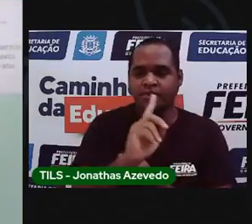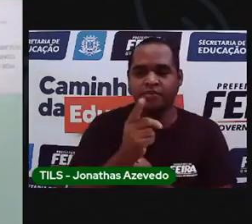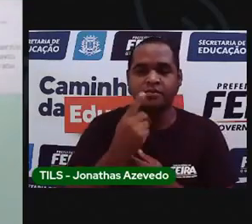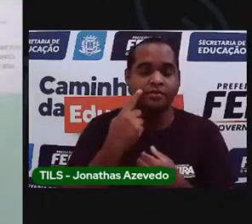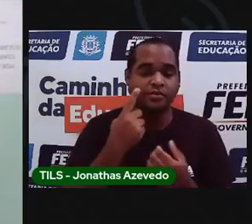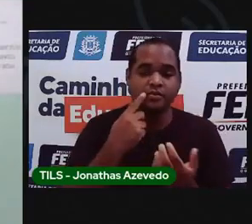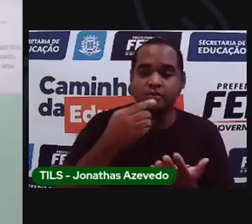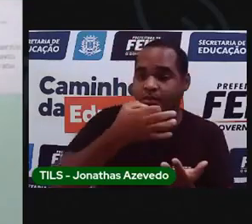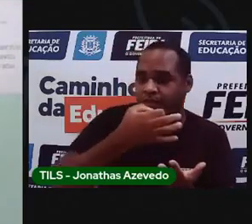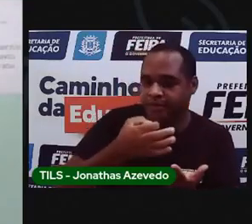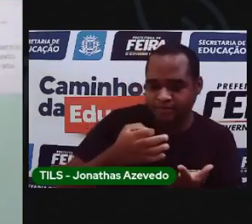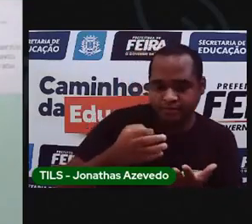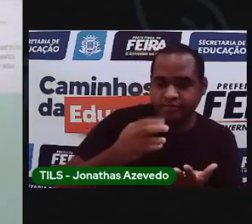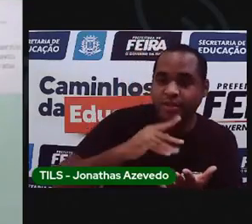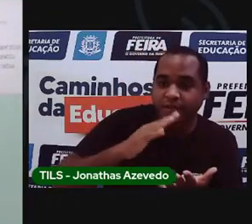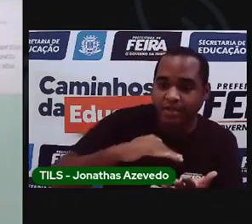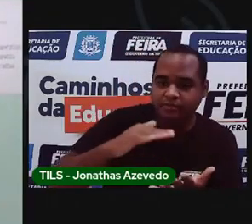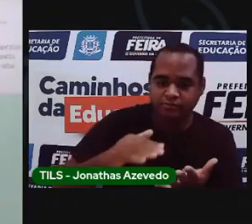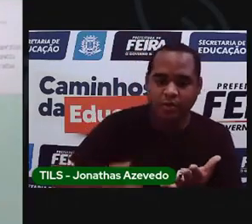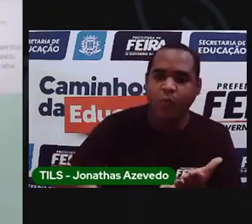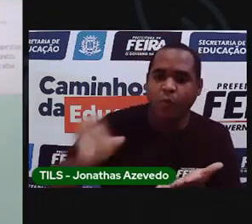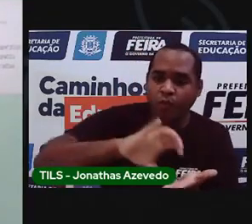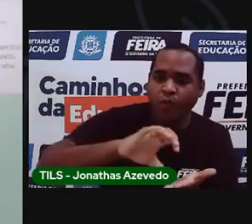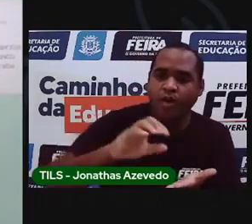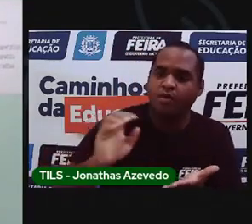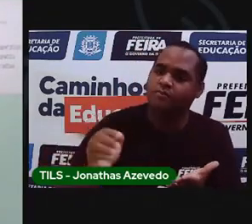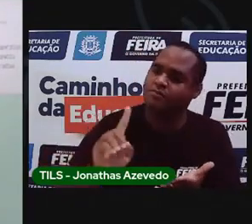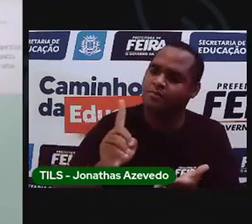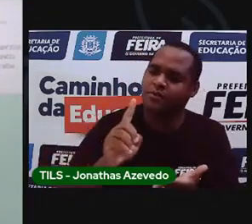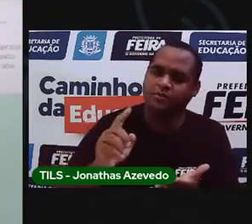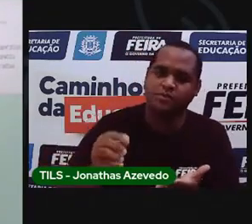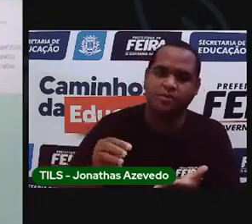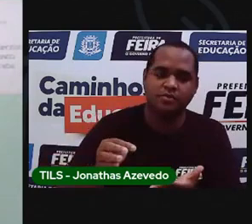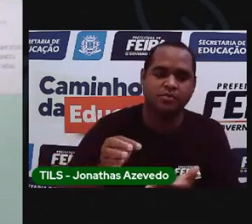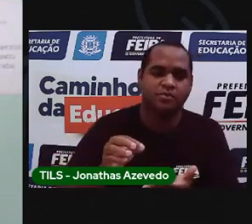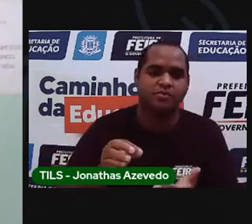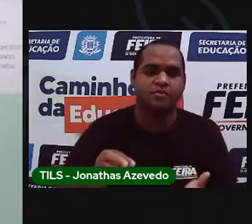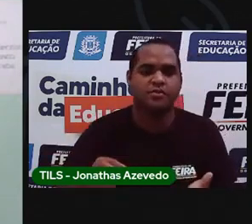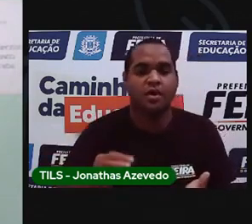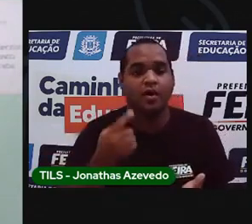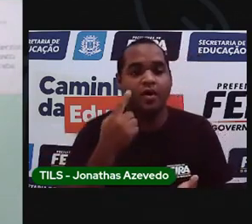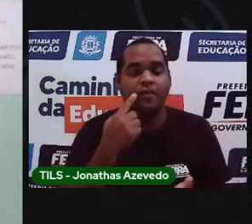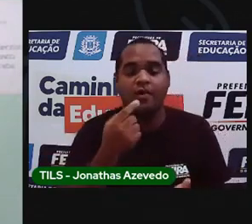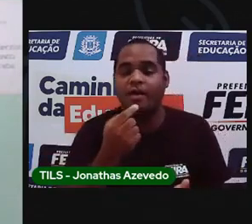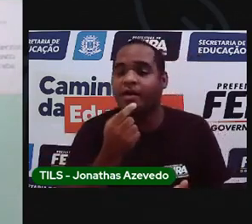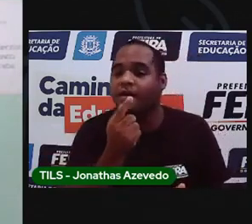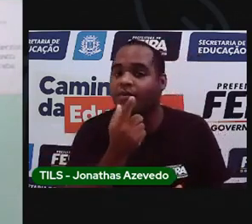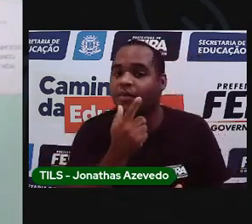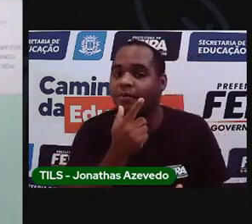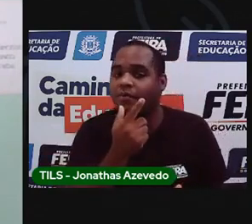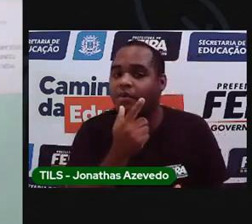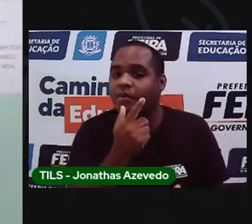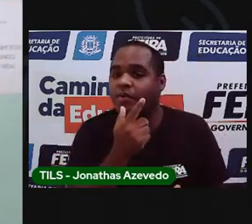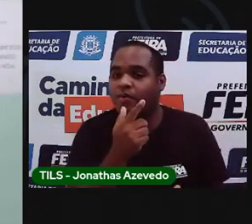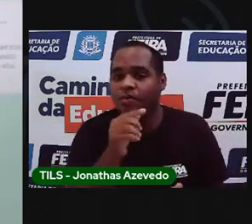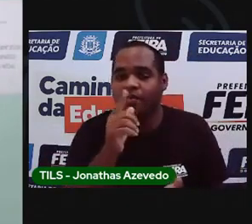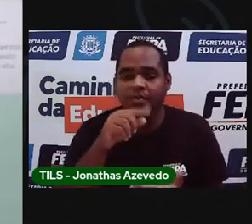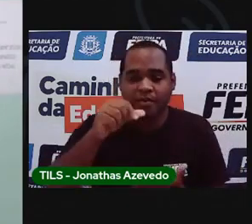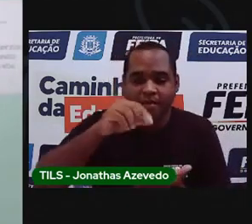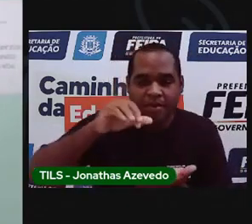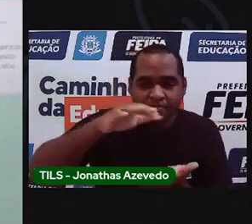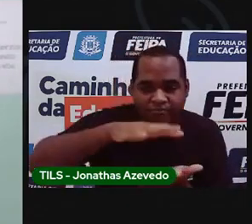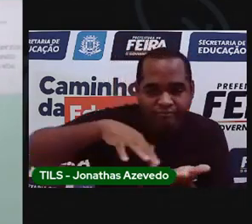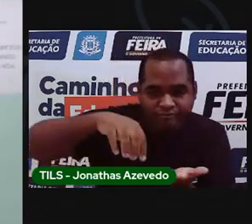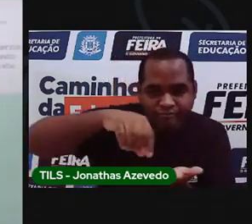coloca de vez. Se você quiser colocar com o dedinho assim, ó, a Pró vai mostrar, ó. Eu vou achar melhor. Porque